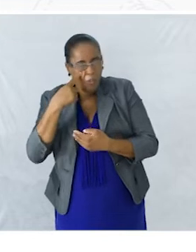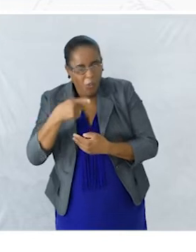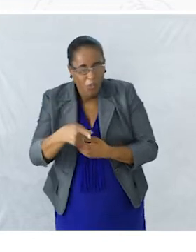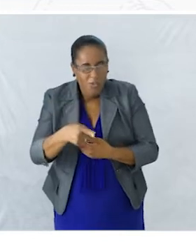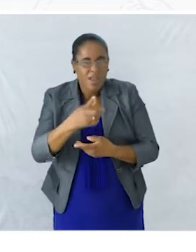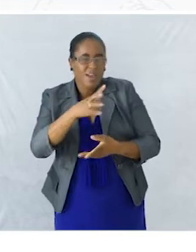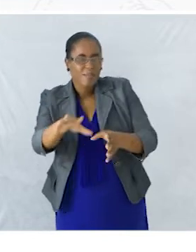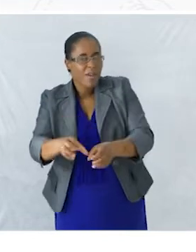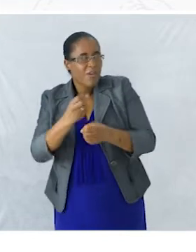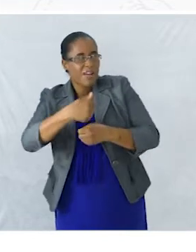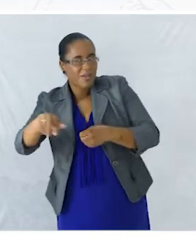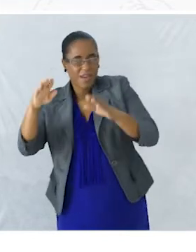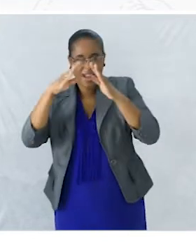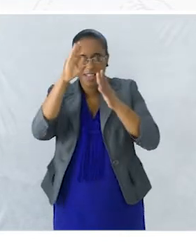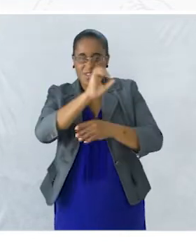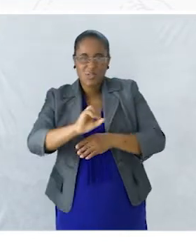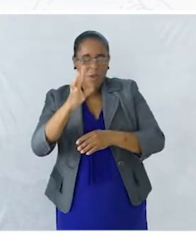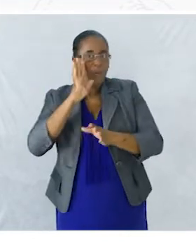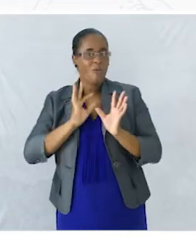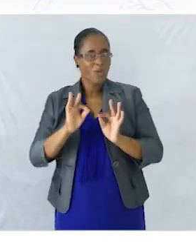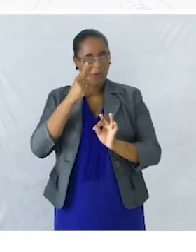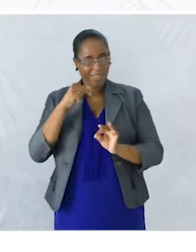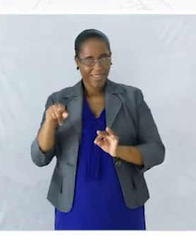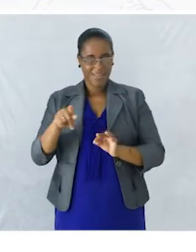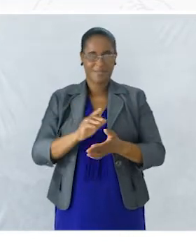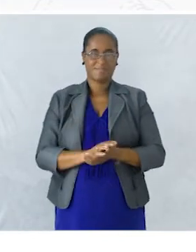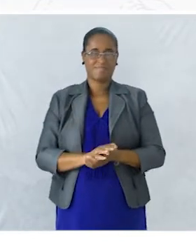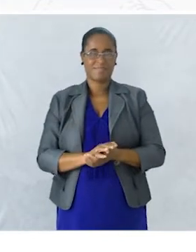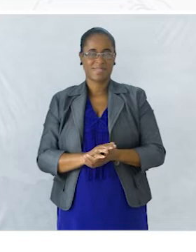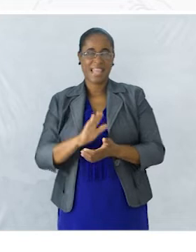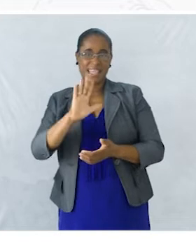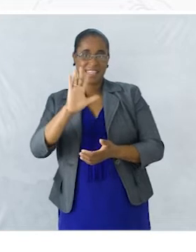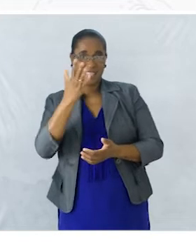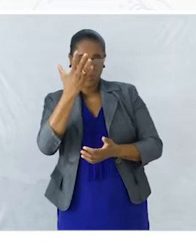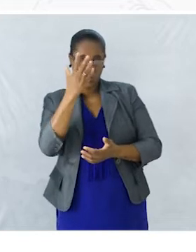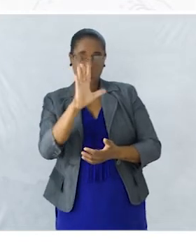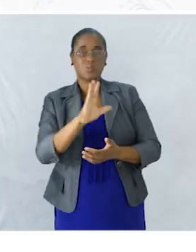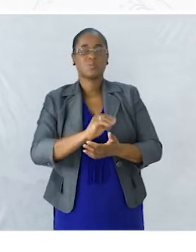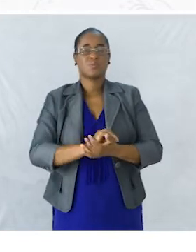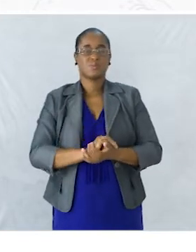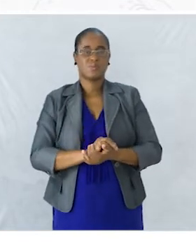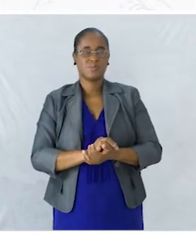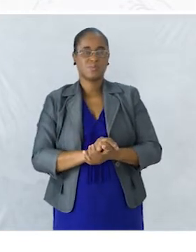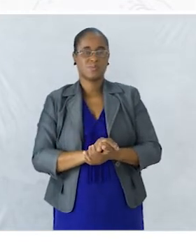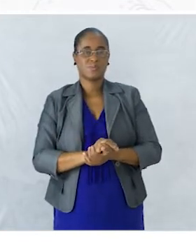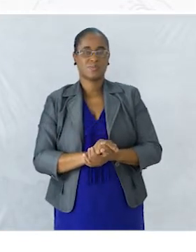Onde cuidou dele A parte que vem é a seguir A seguir o patinho fugiu E depois